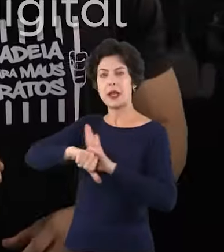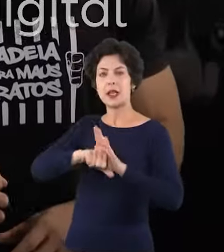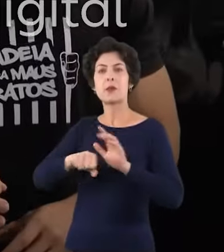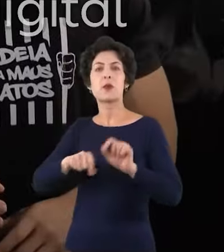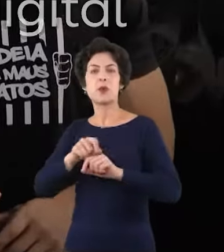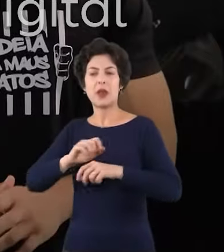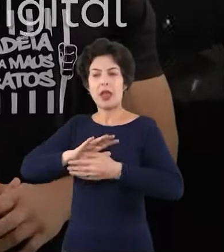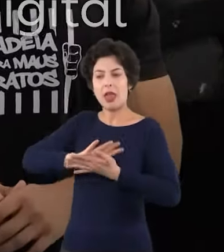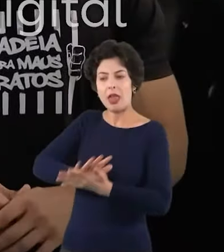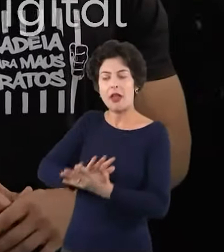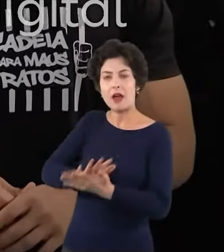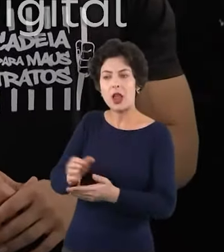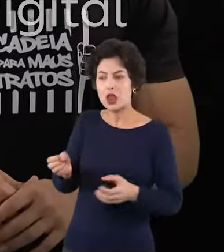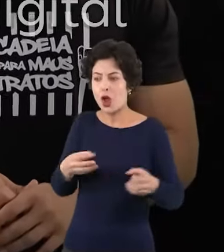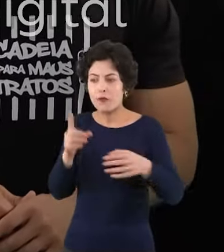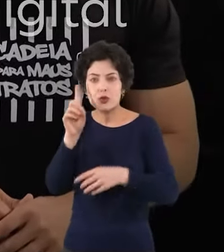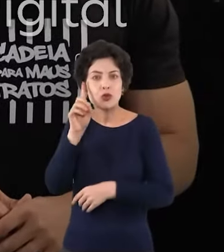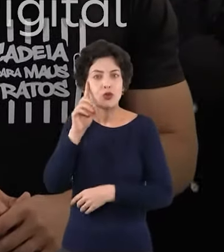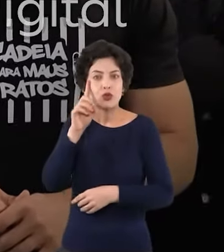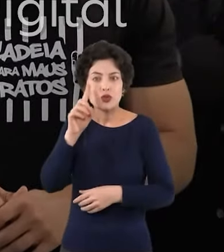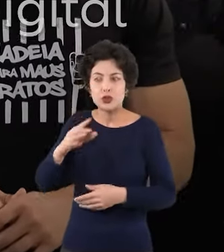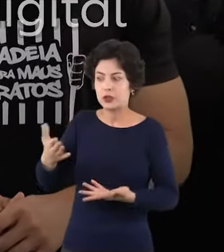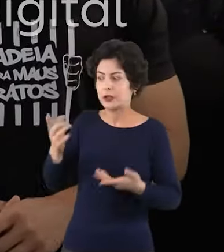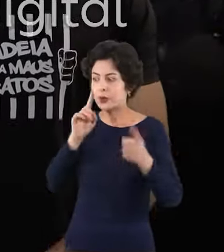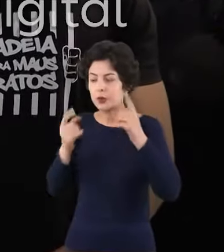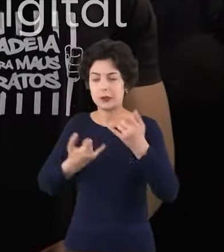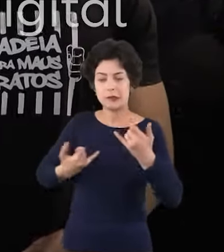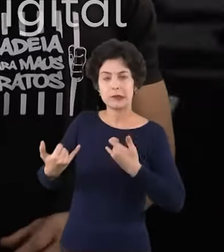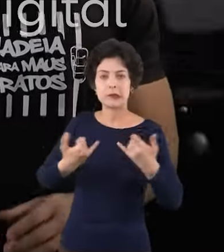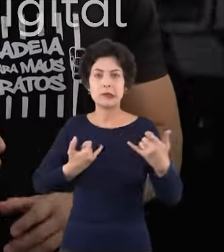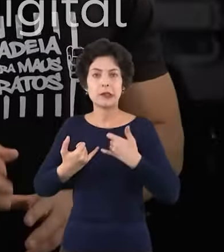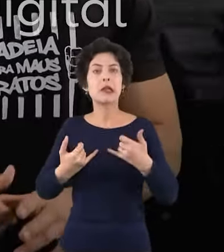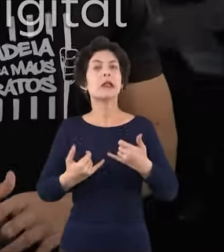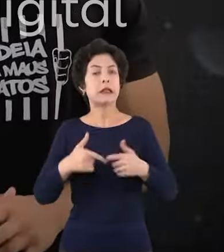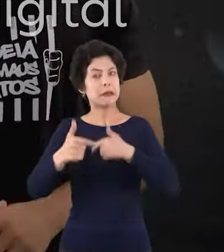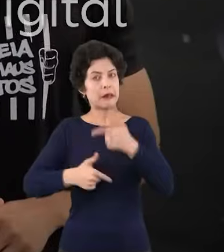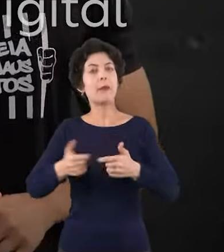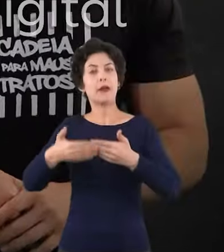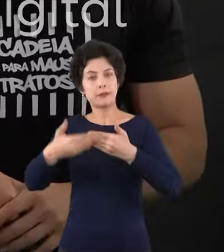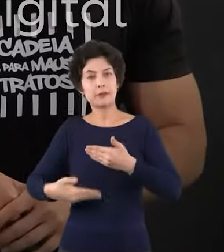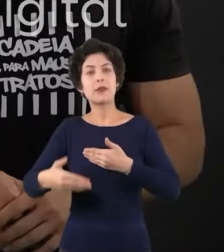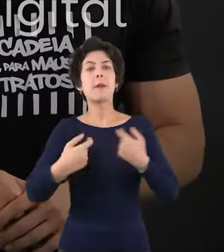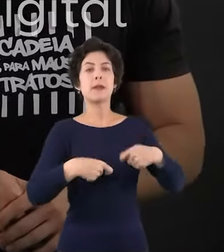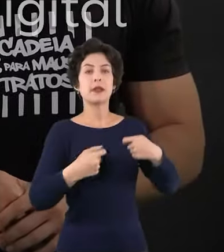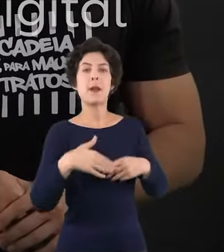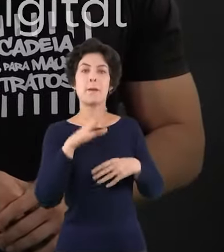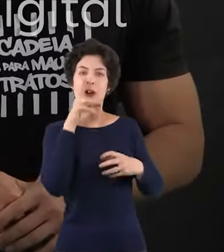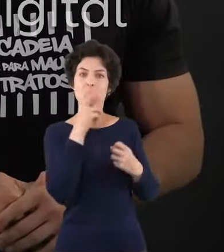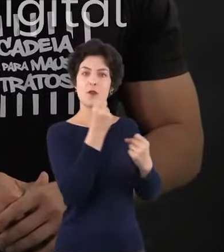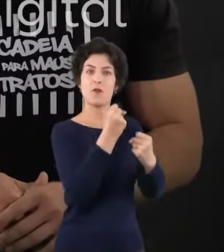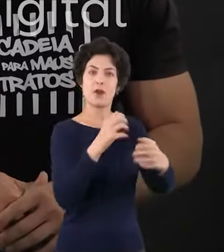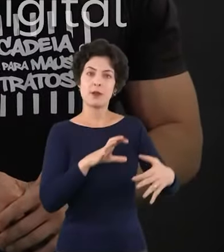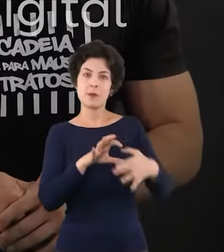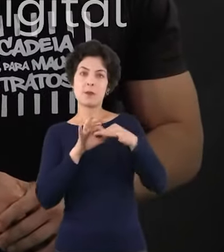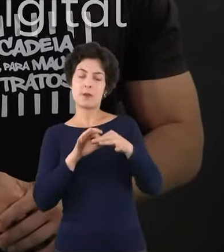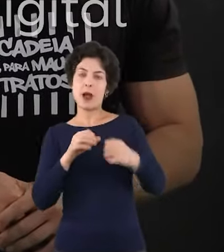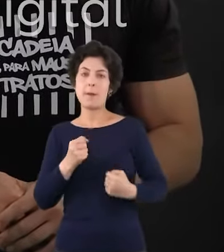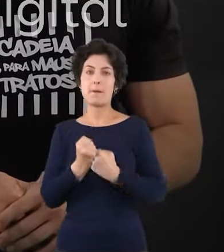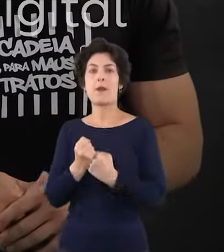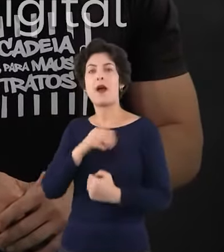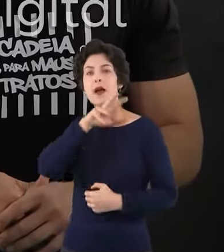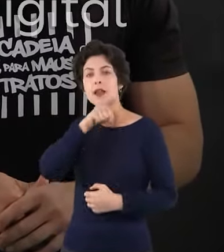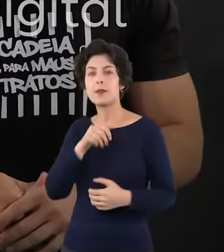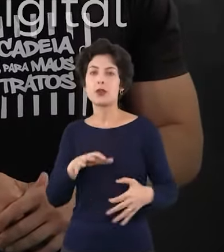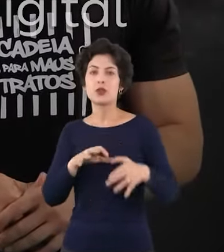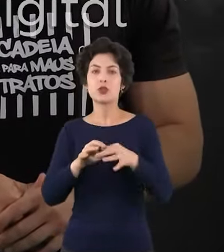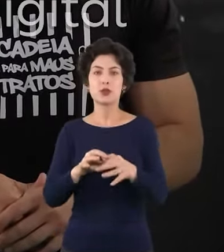tratos. E mesmo assim, novos casos não param de chegar a todo minuto. Ainda temos muito trabalho a fazer. Precisamos de mais forças que lutem pelos animais. Por